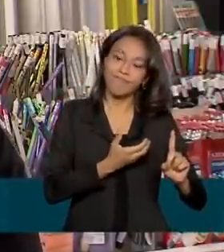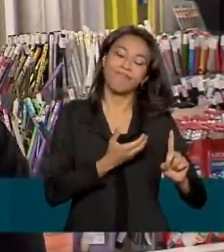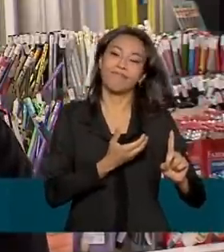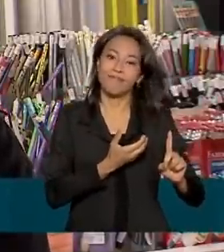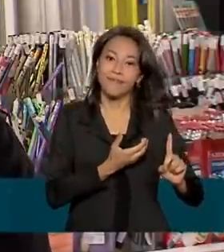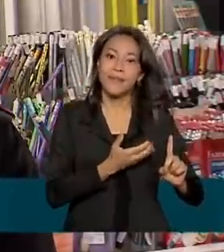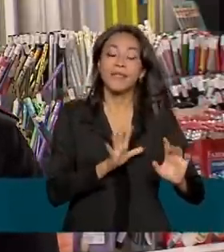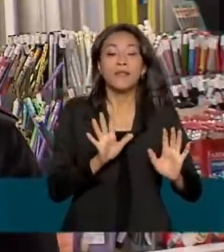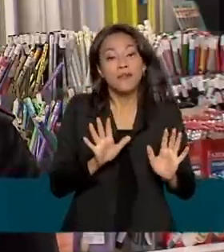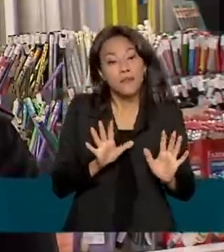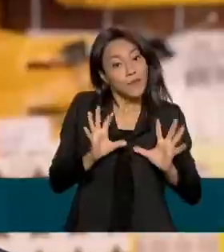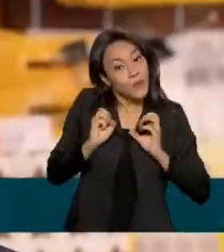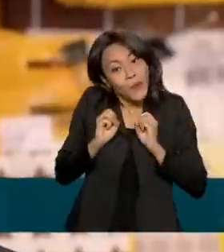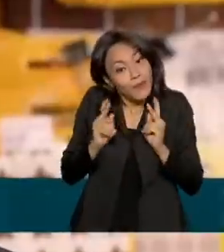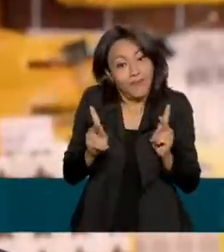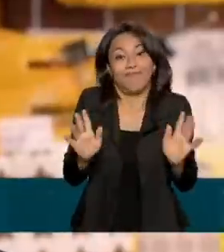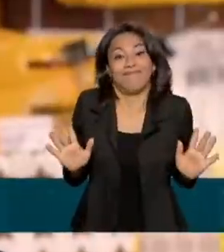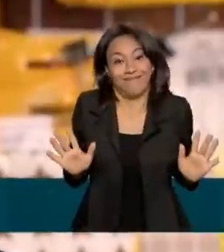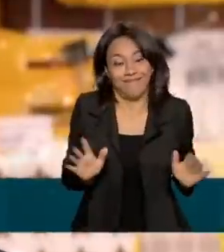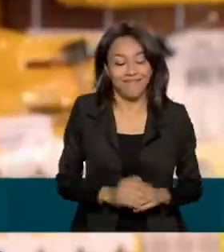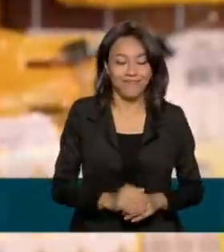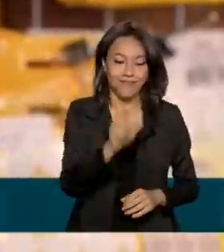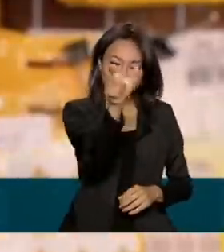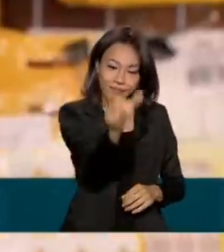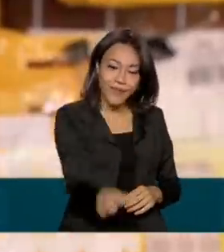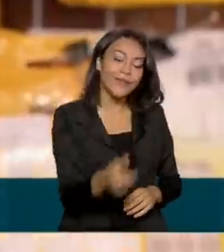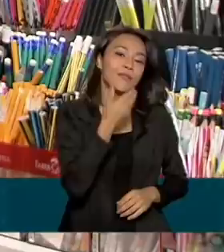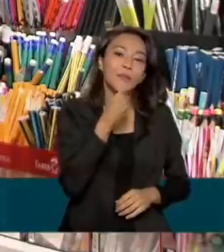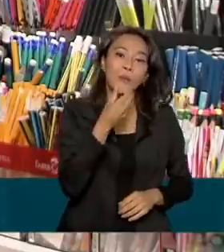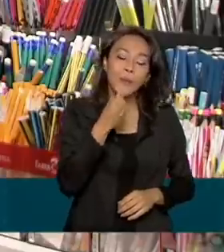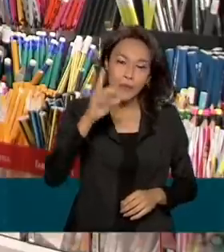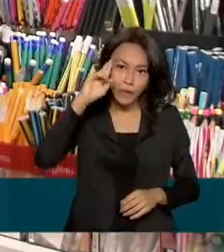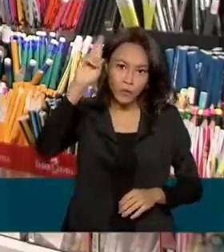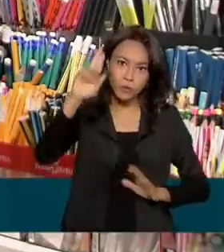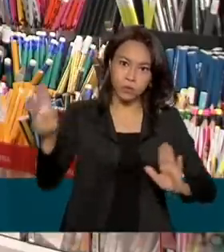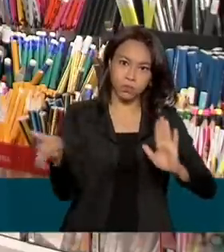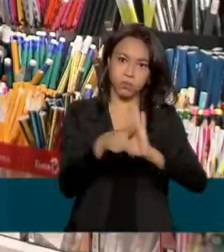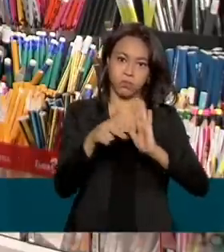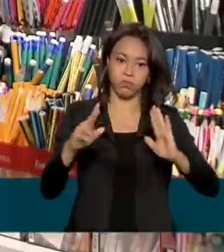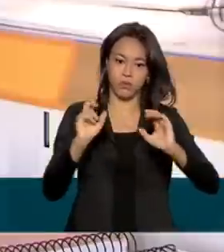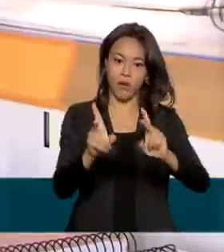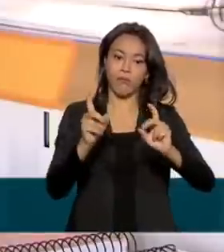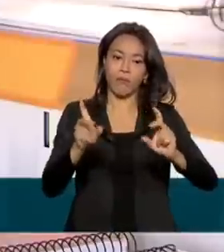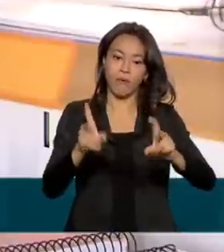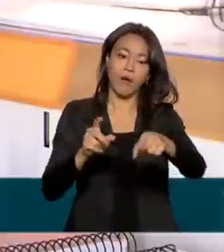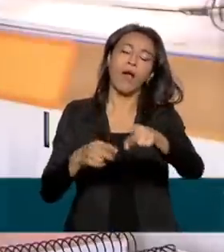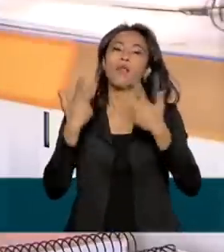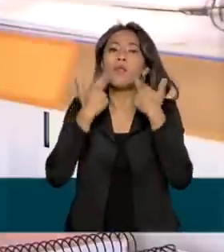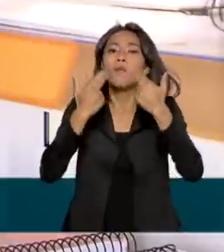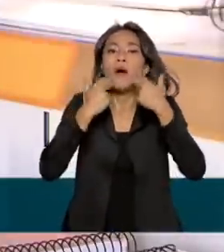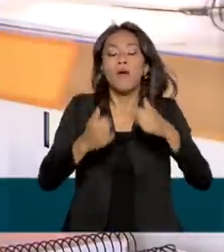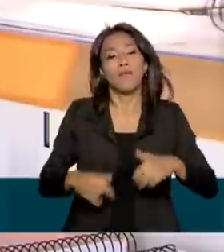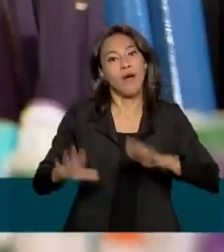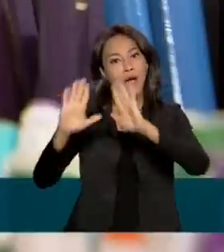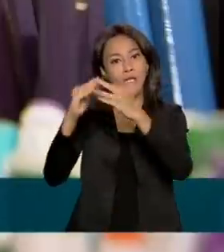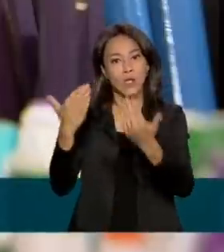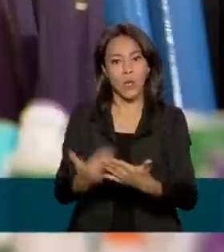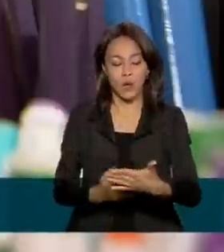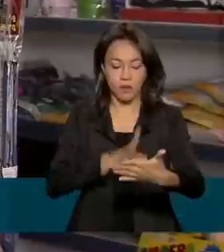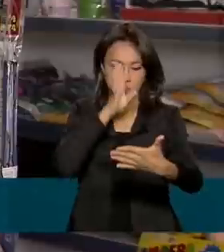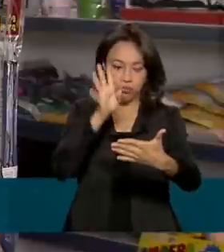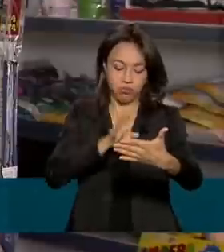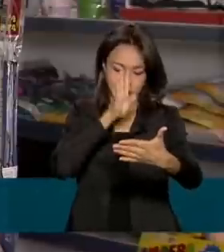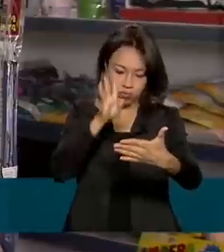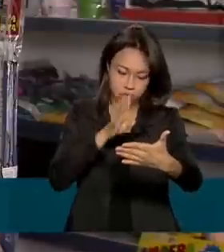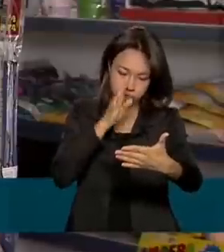janeiro, e está tudo ok. O Hélio, dono desta papelaria em Brasília, disse que é comum as escolas exagerarem nos pedidos.